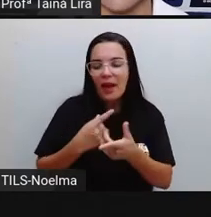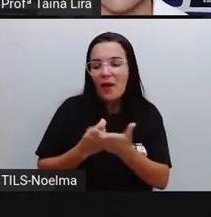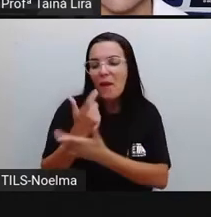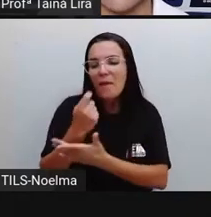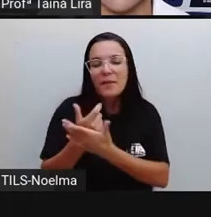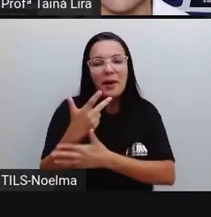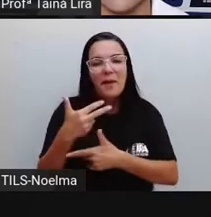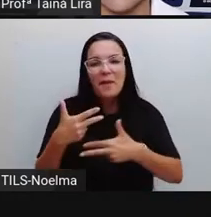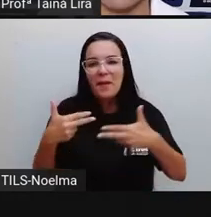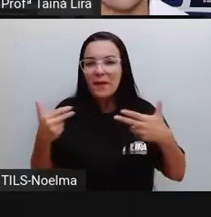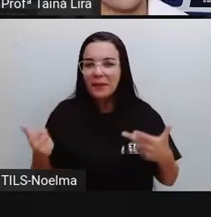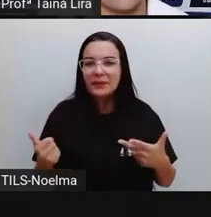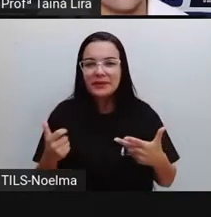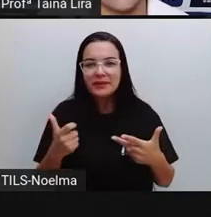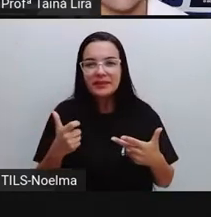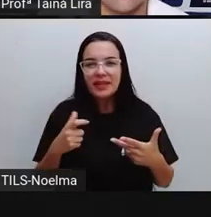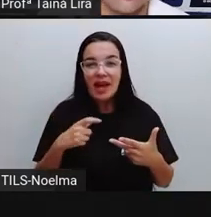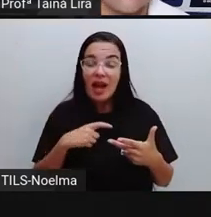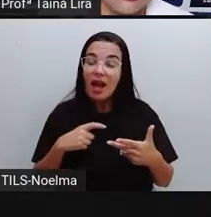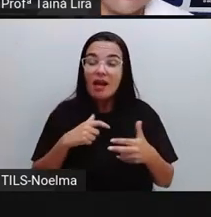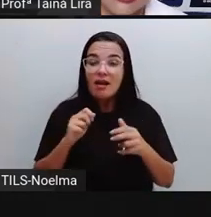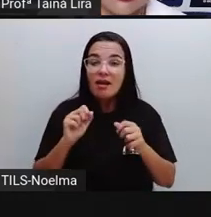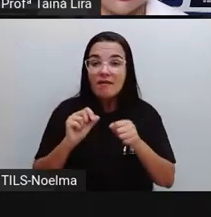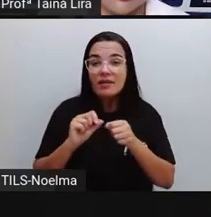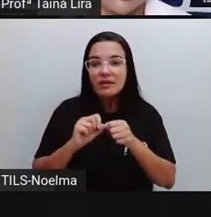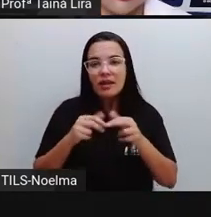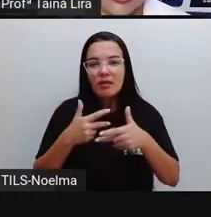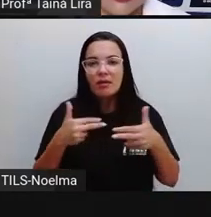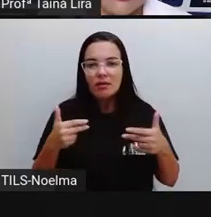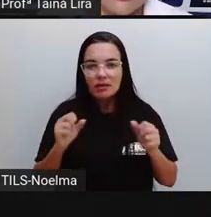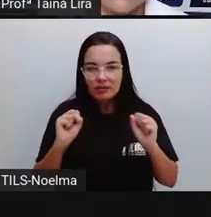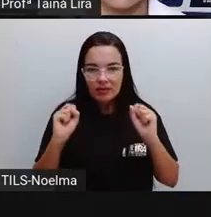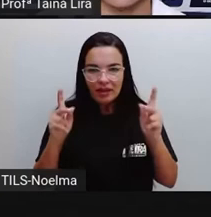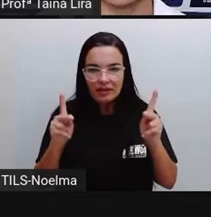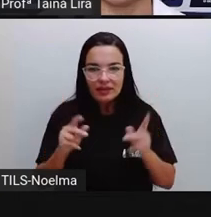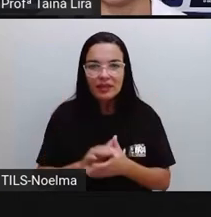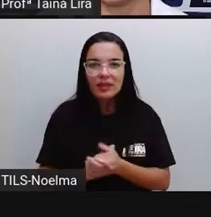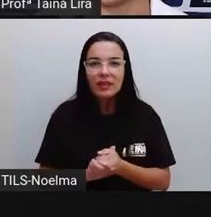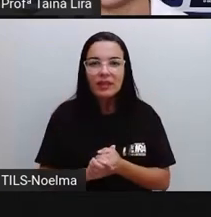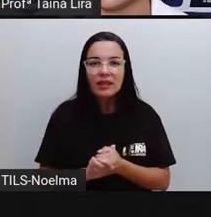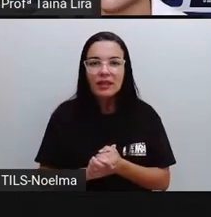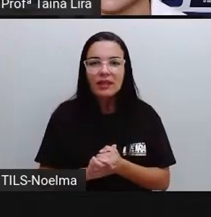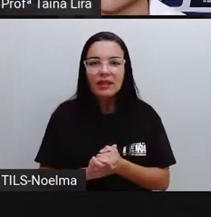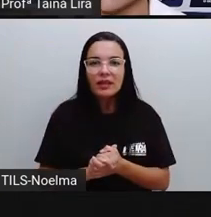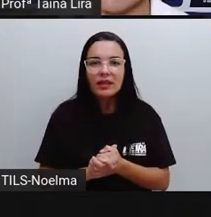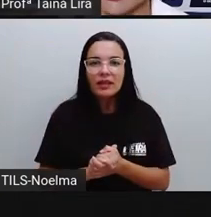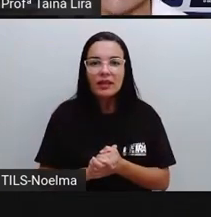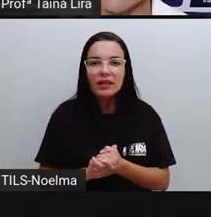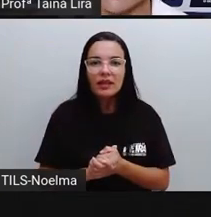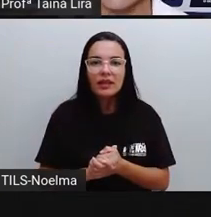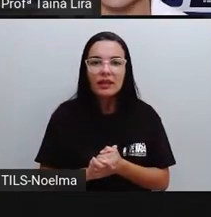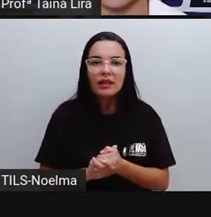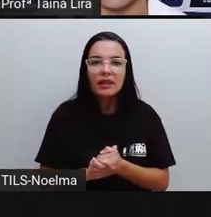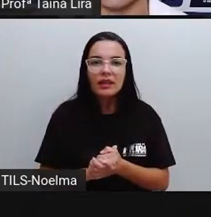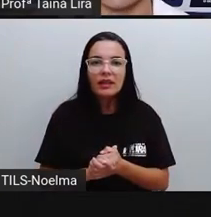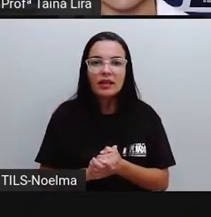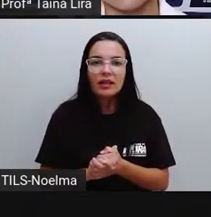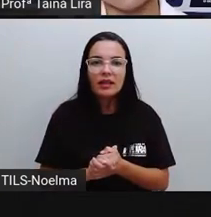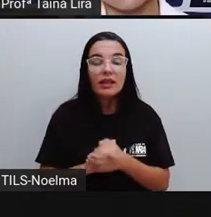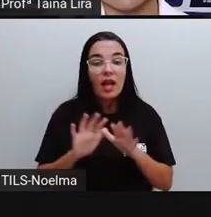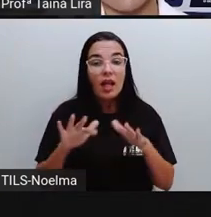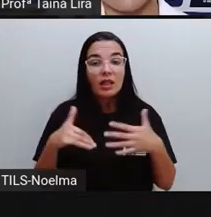um bem, produto ou serviço, tá? Então, é o que a Pró estava falando.